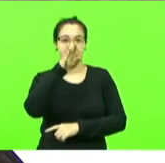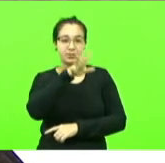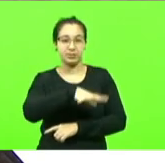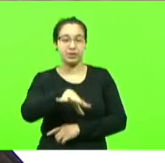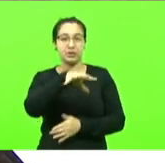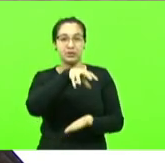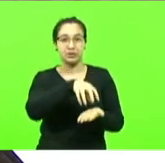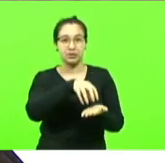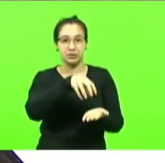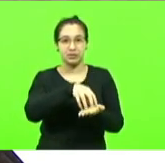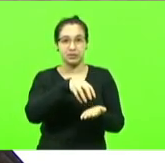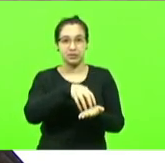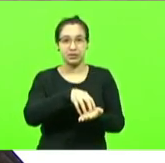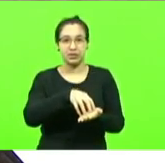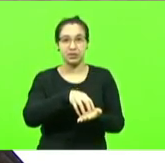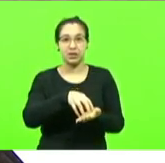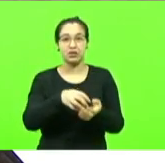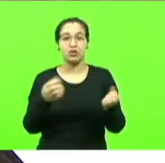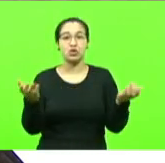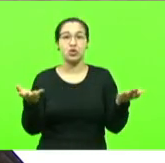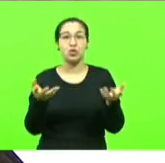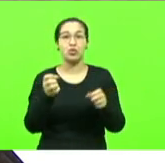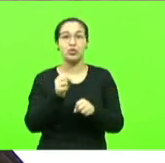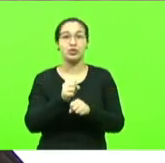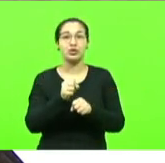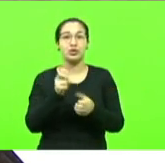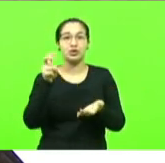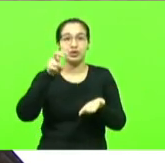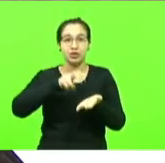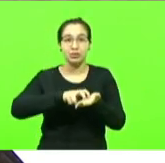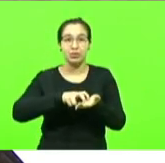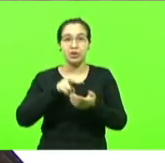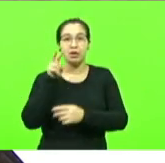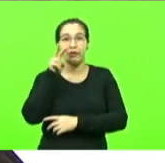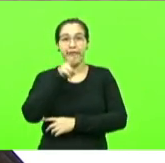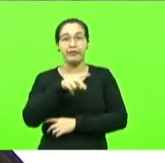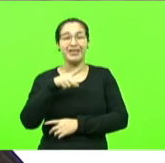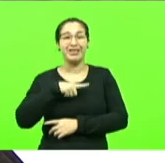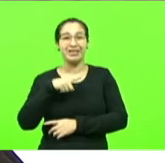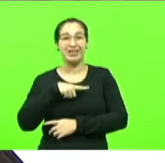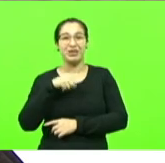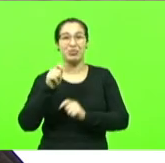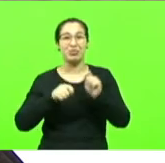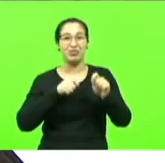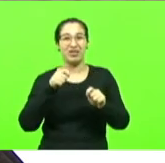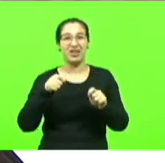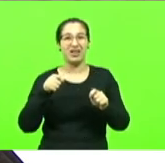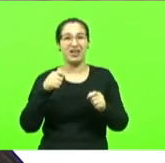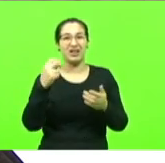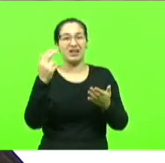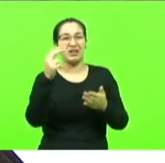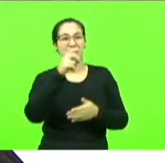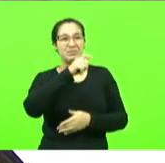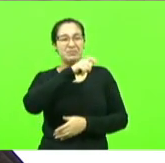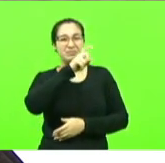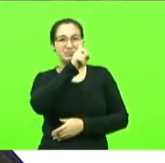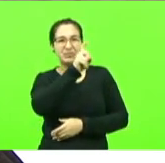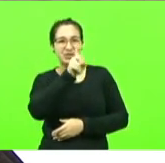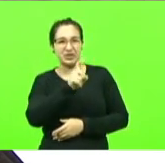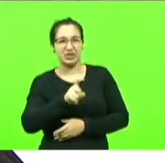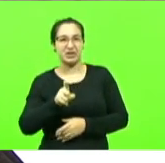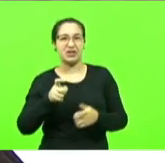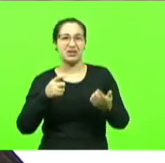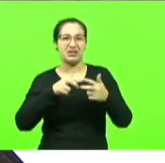amanheceram pichadas então além de serem tudo que eu falei ainda são